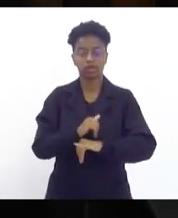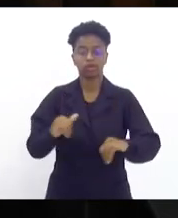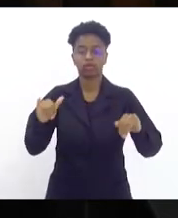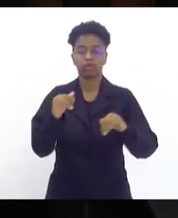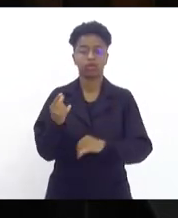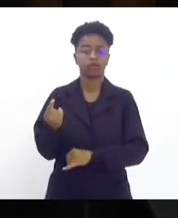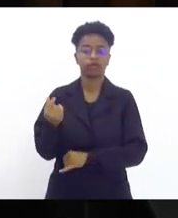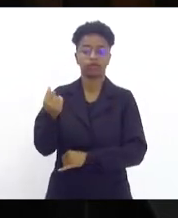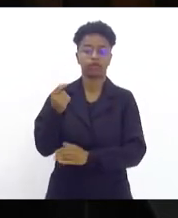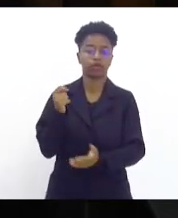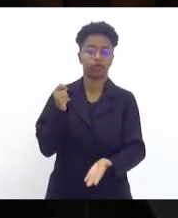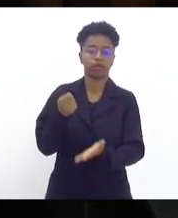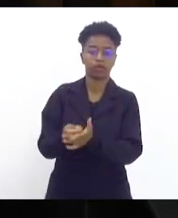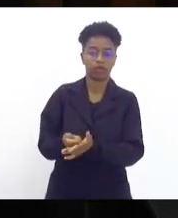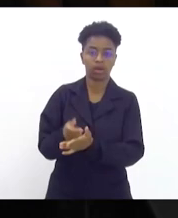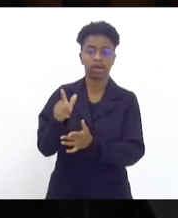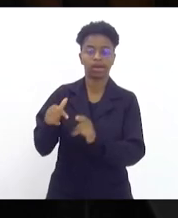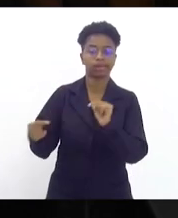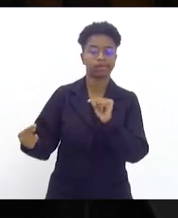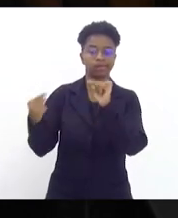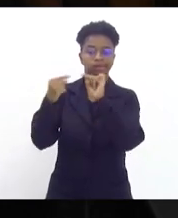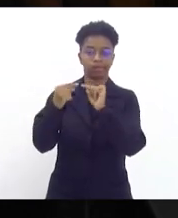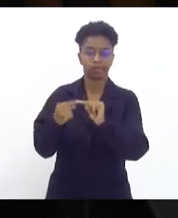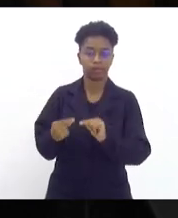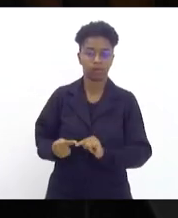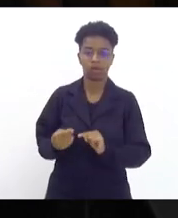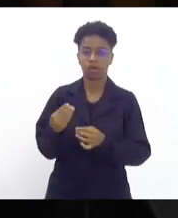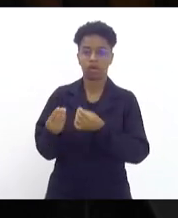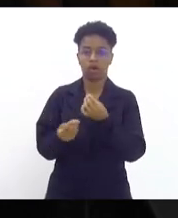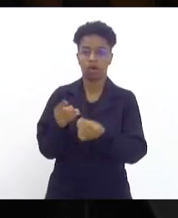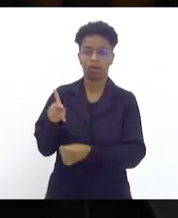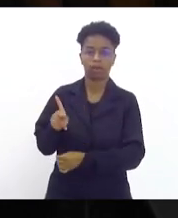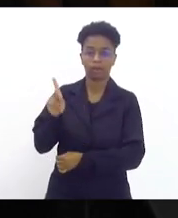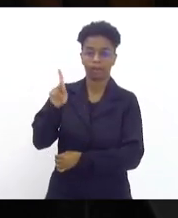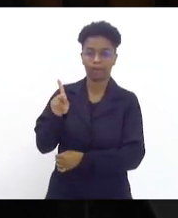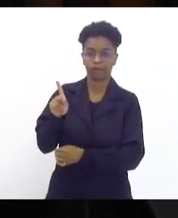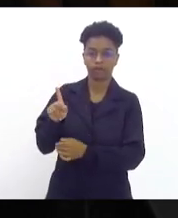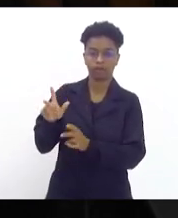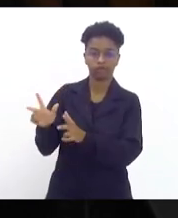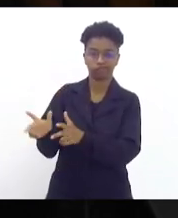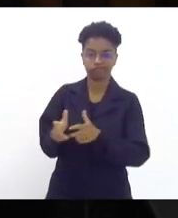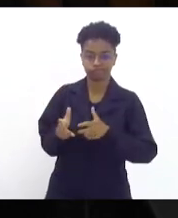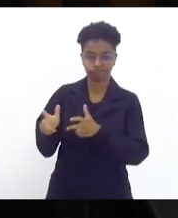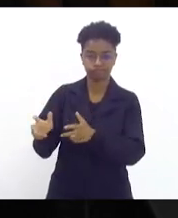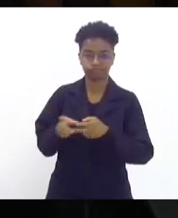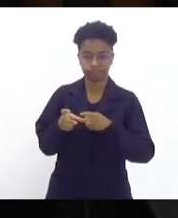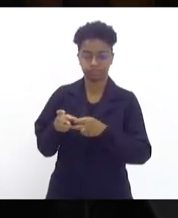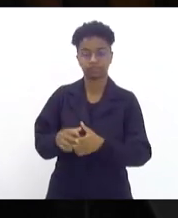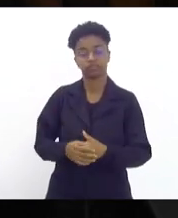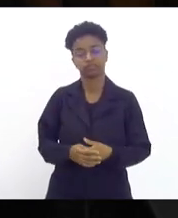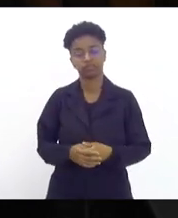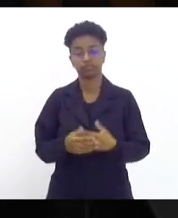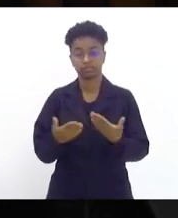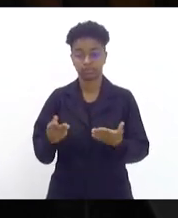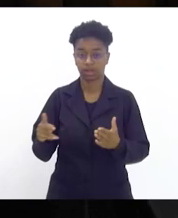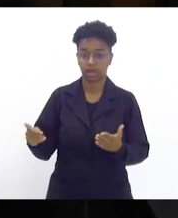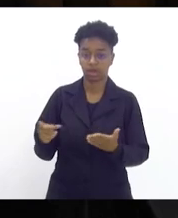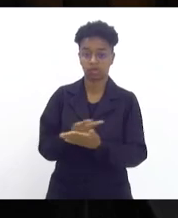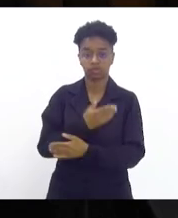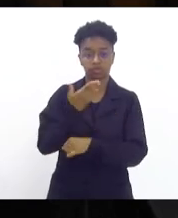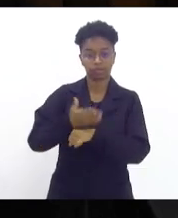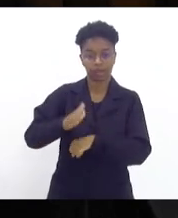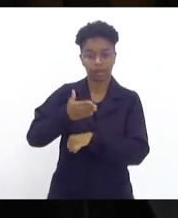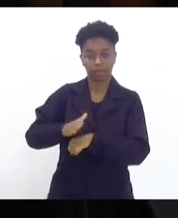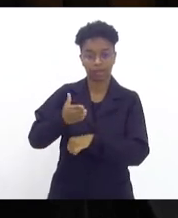das correntes de petróleo extraídas, que seriam feitos ensaios